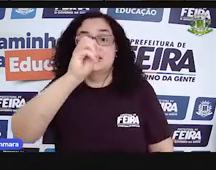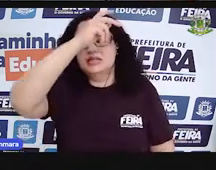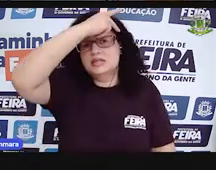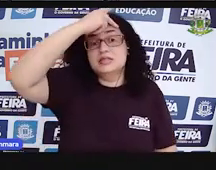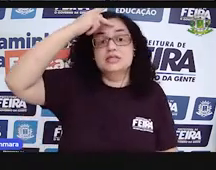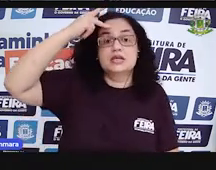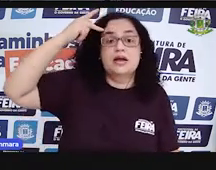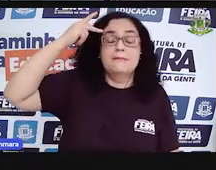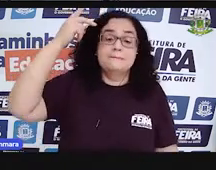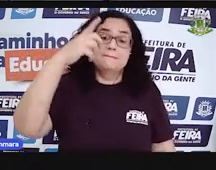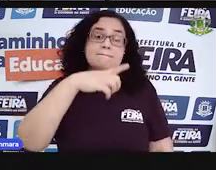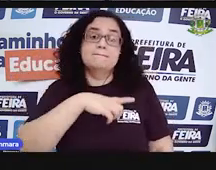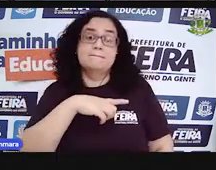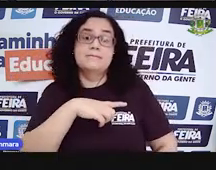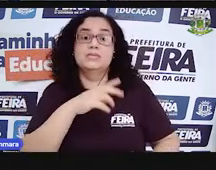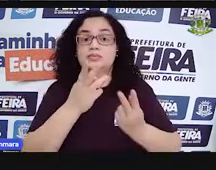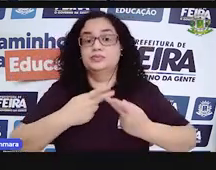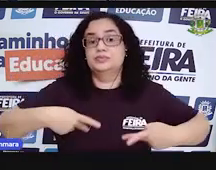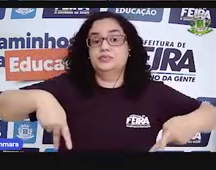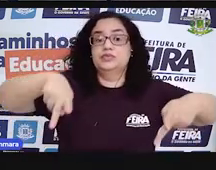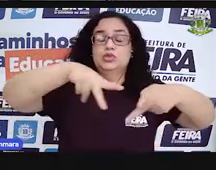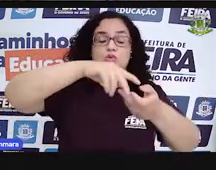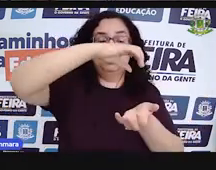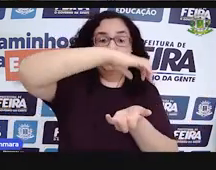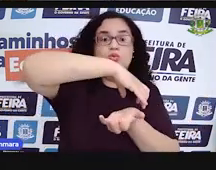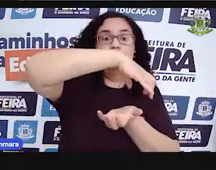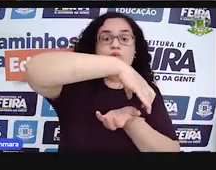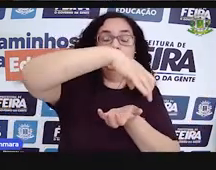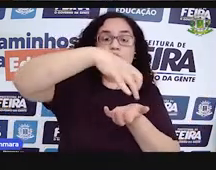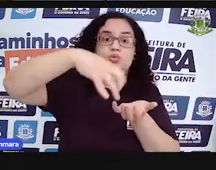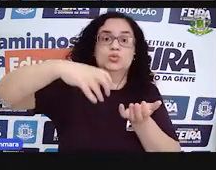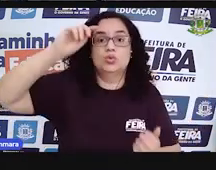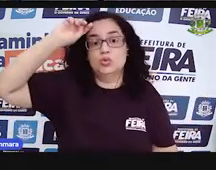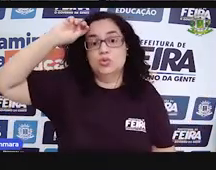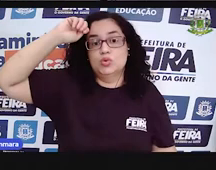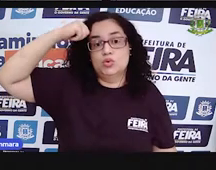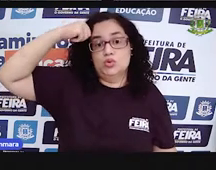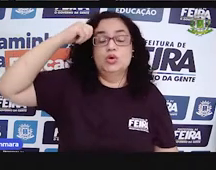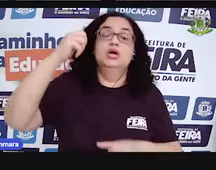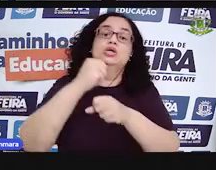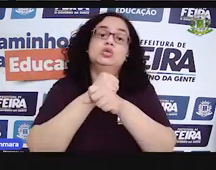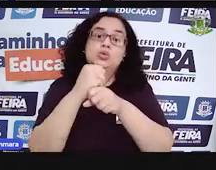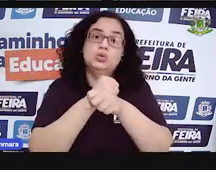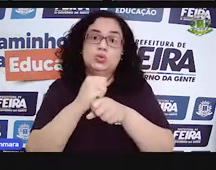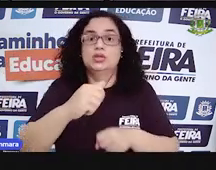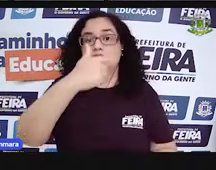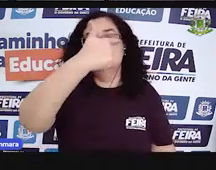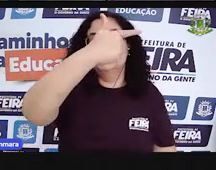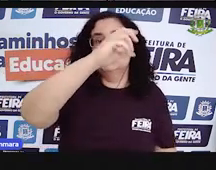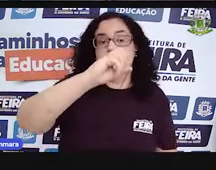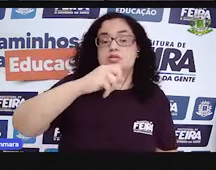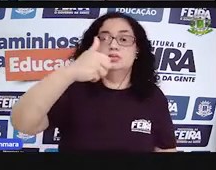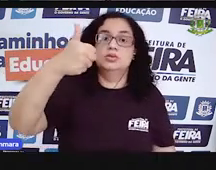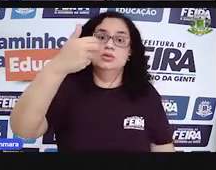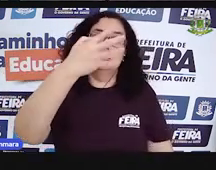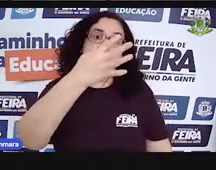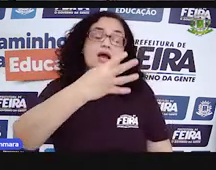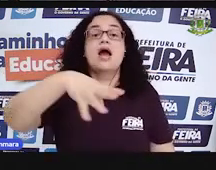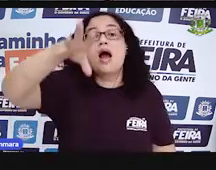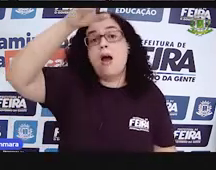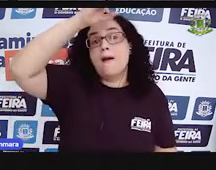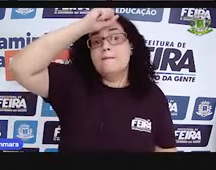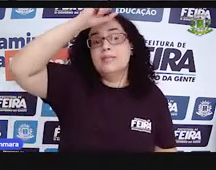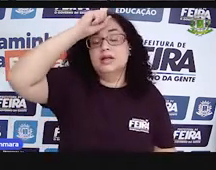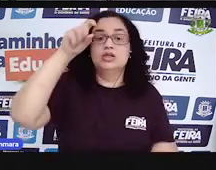mais habitados no continente africano no ano de 2014. A gente aprendeu